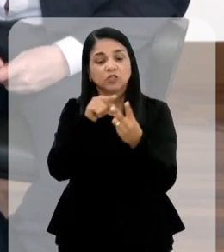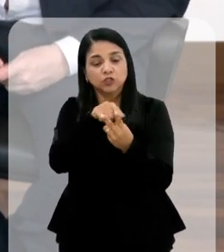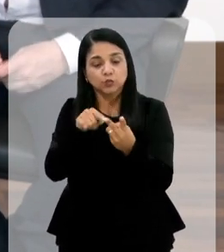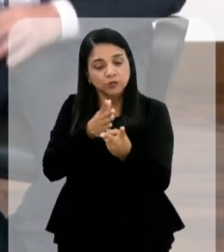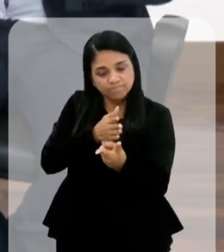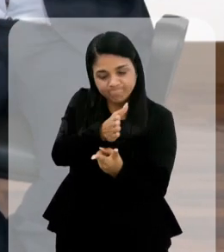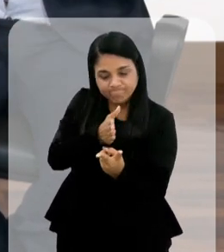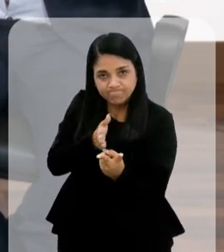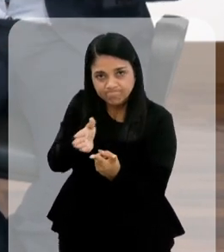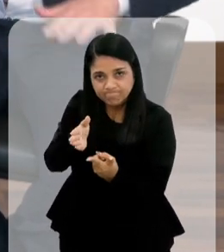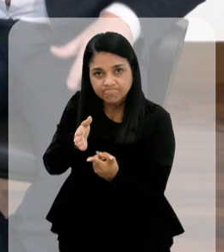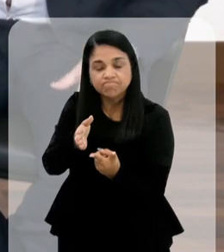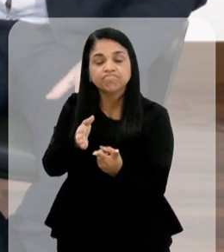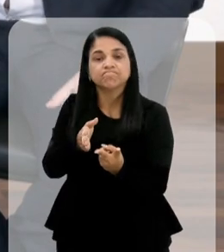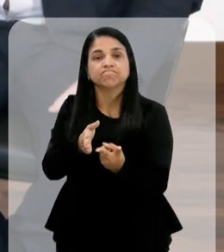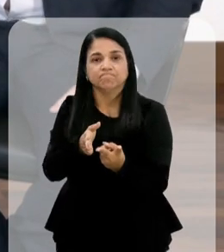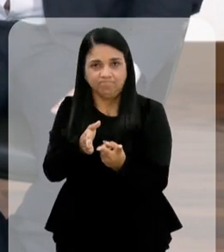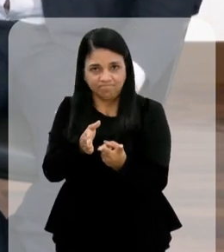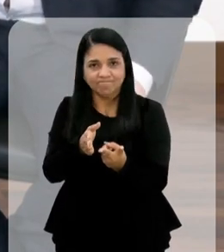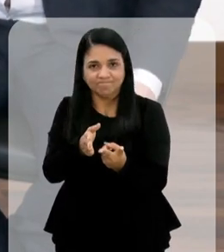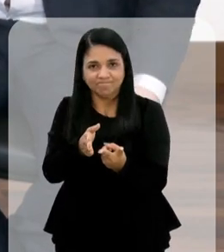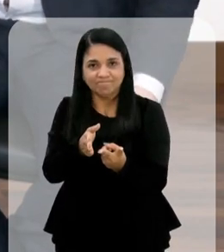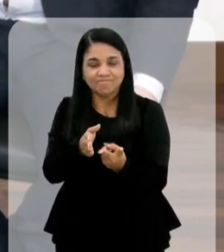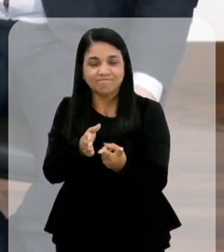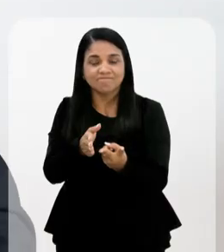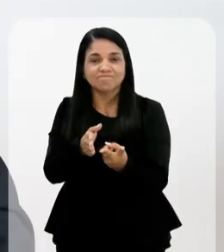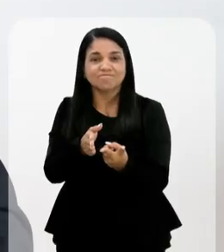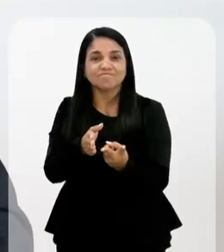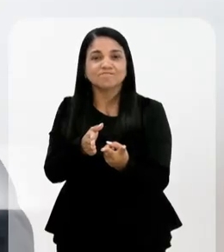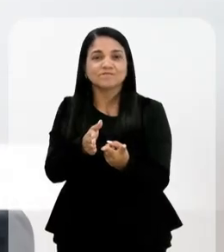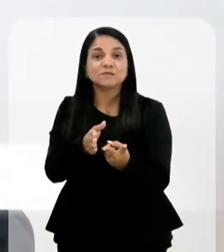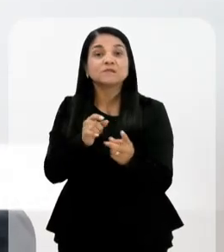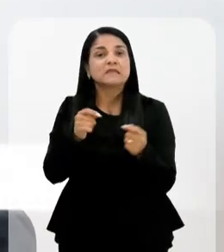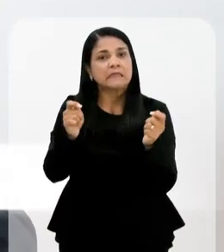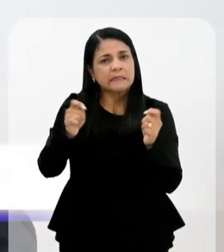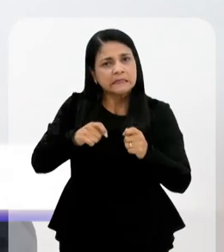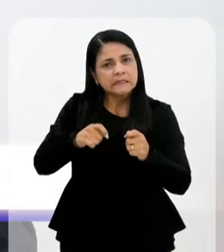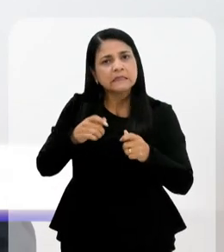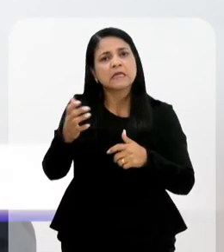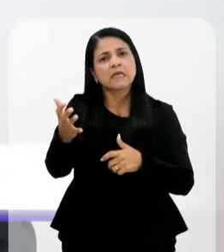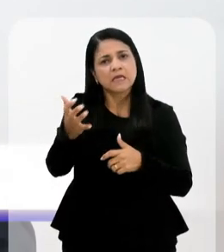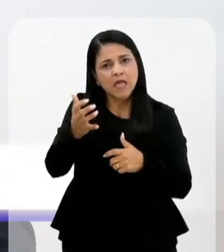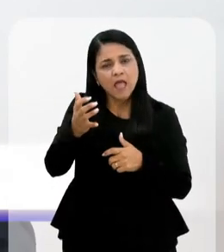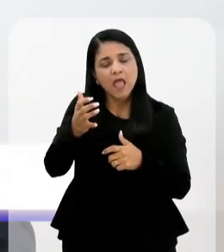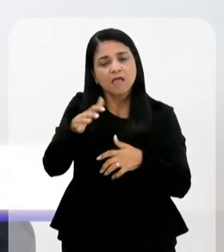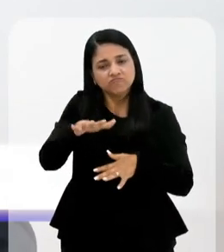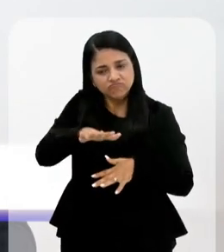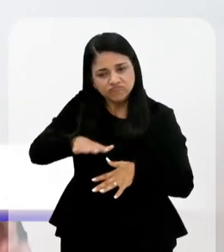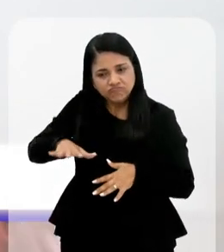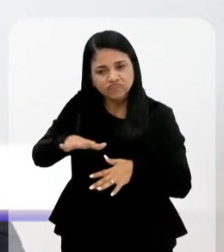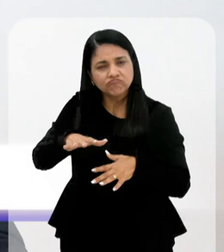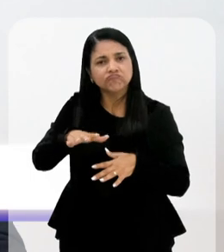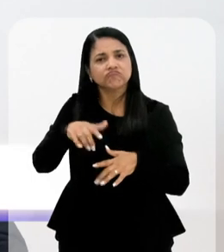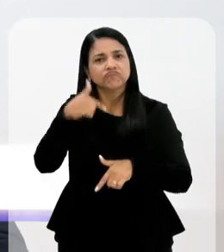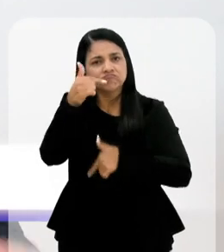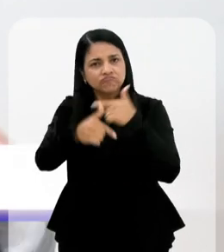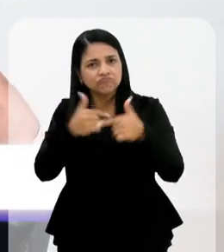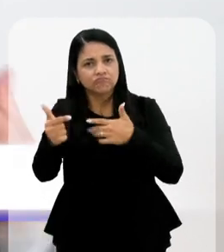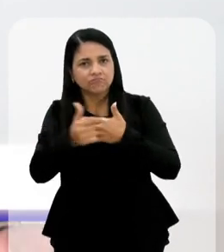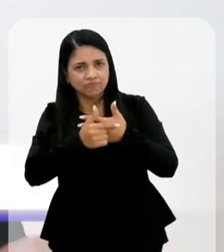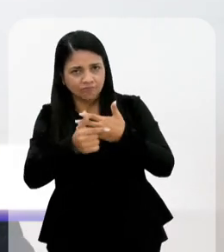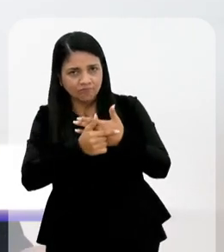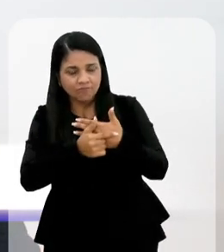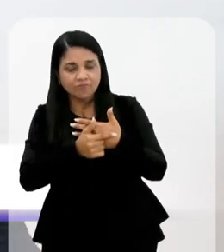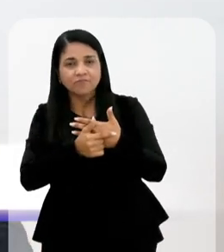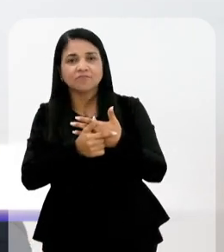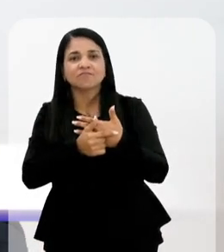carnaval. Então, a gente vai trabalhar com essas duas vertentes aí iniciais, mas a gente quer chegar nos territórios, a gente